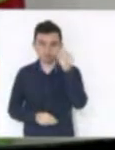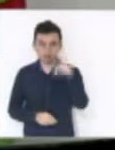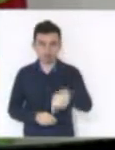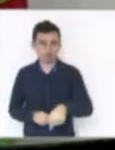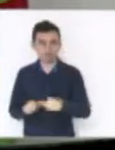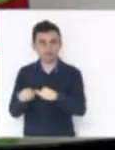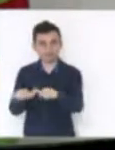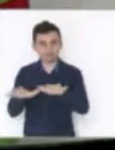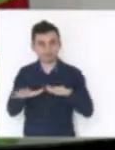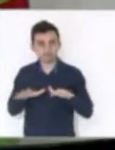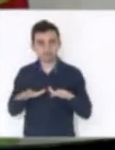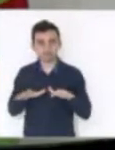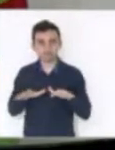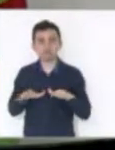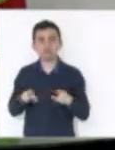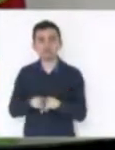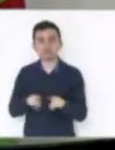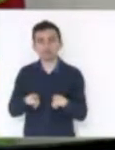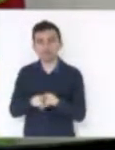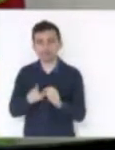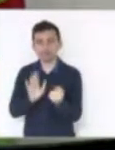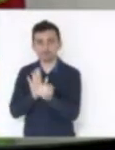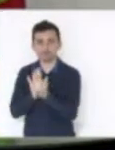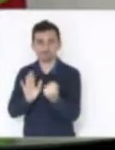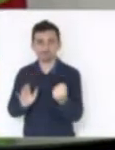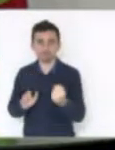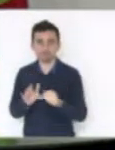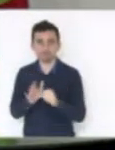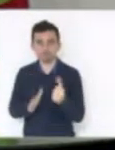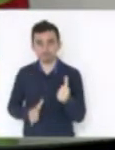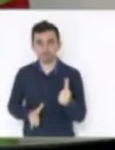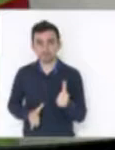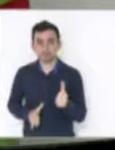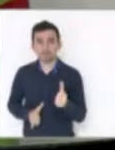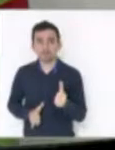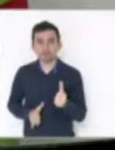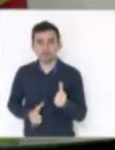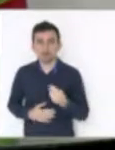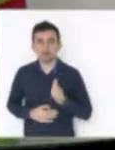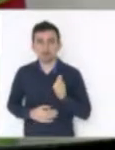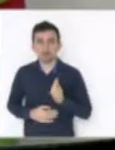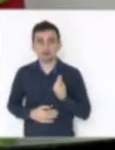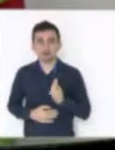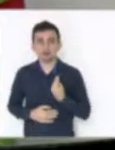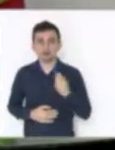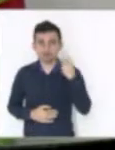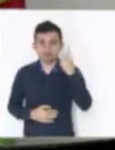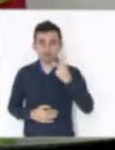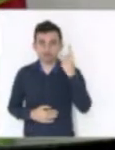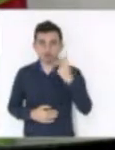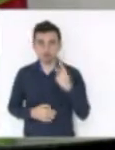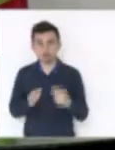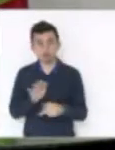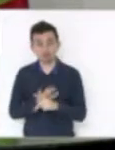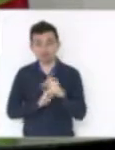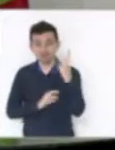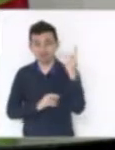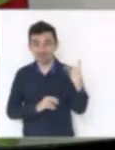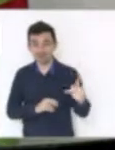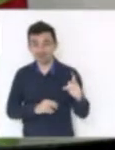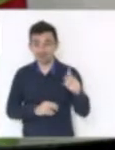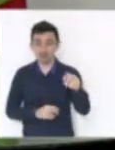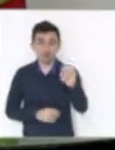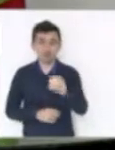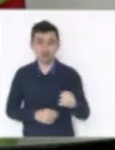inicialmente e também fazer o registro aqui da presença de alguns vereadores do nosso Oeste de Santa Catarina,